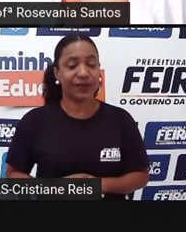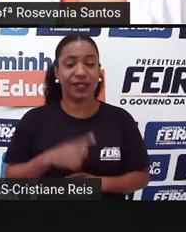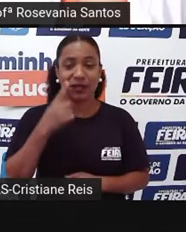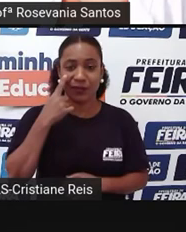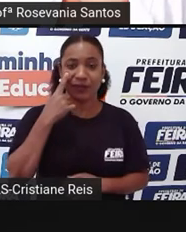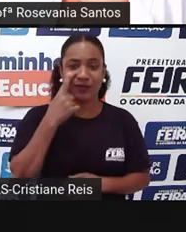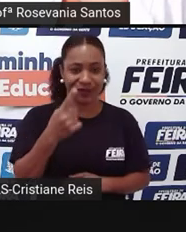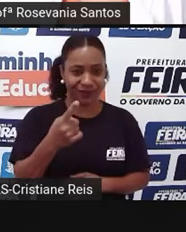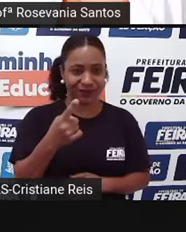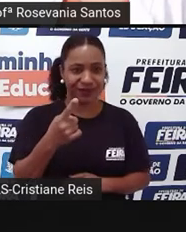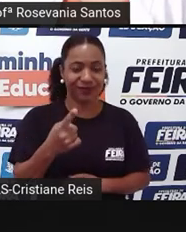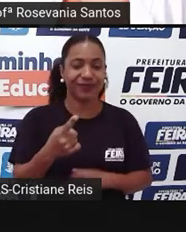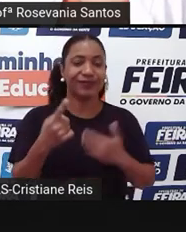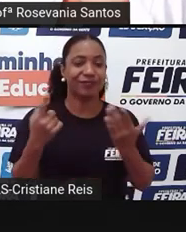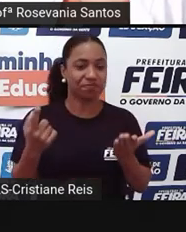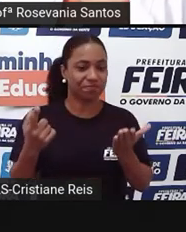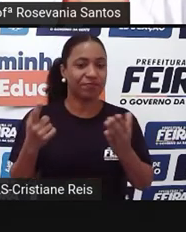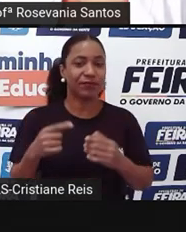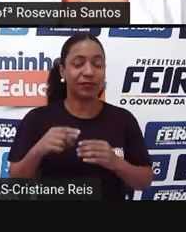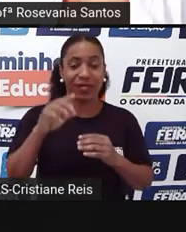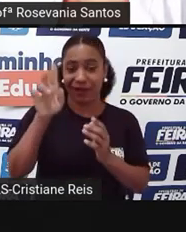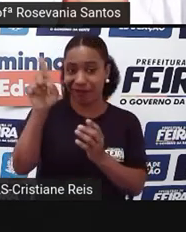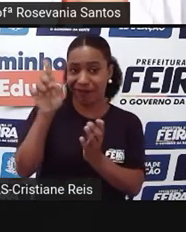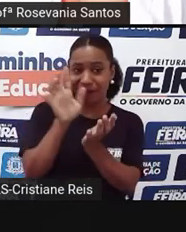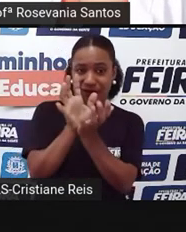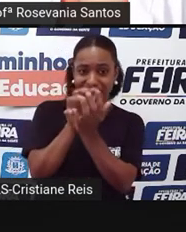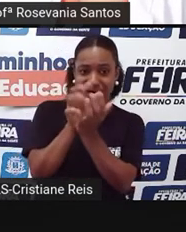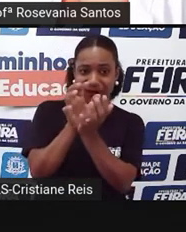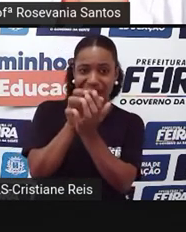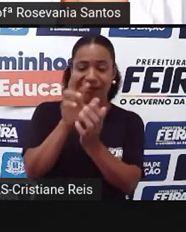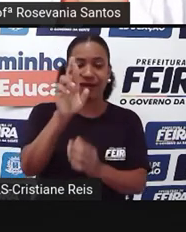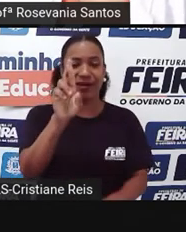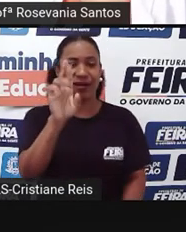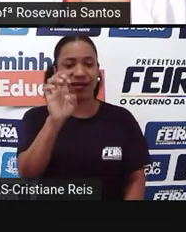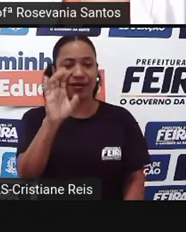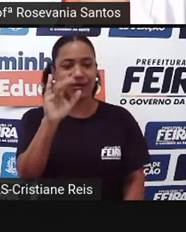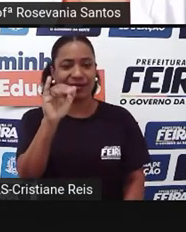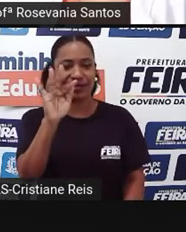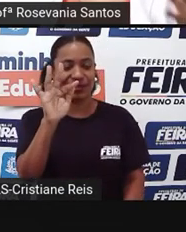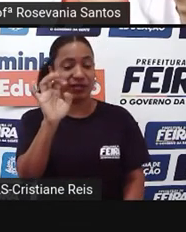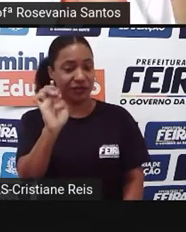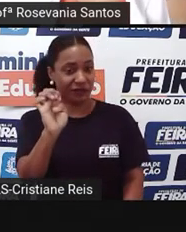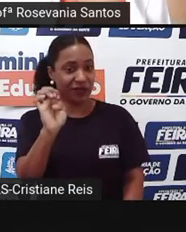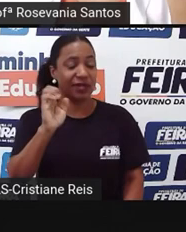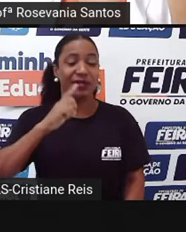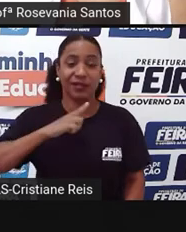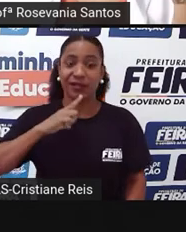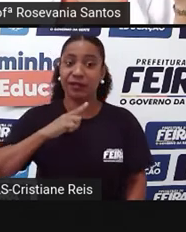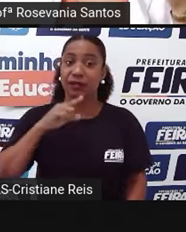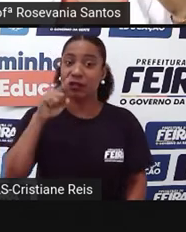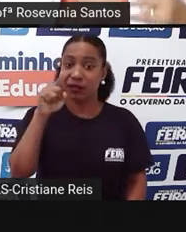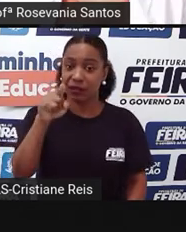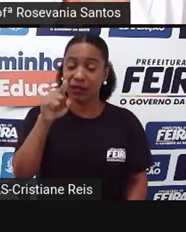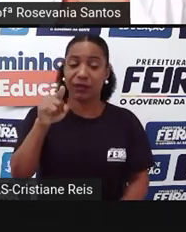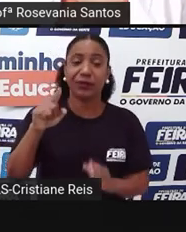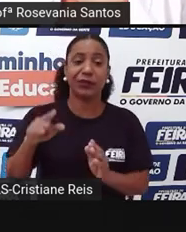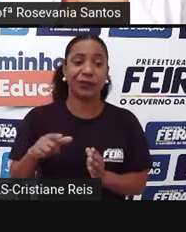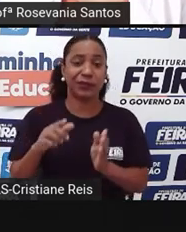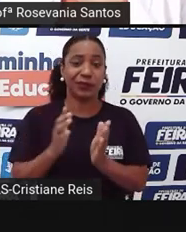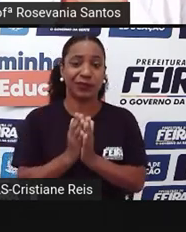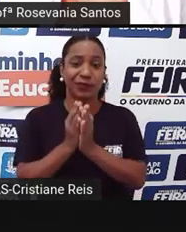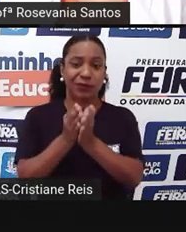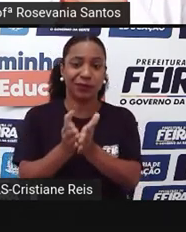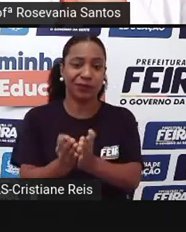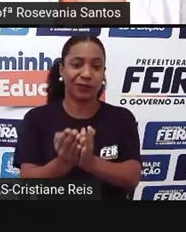maior parque tecnológico do Brasil que fica no Recife, e ele, gente, é, eu vou dizer assim, né, antes a gente só falava do de